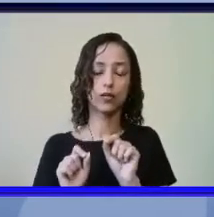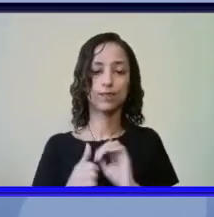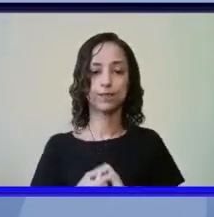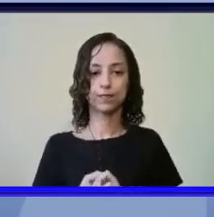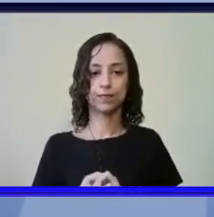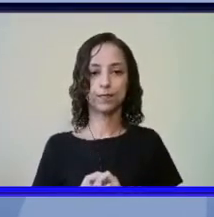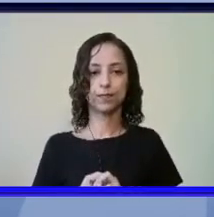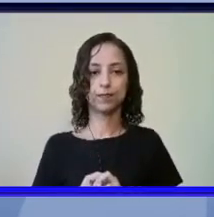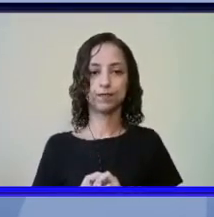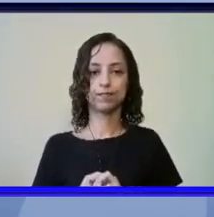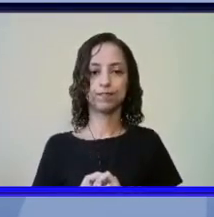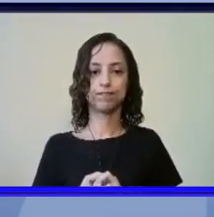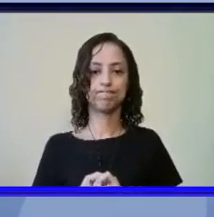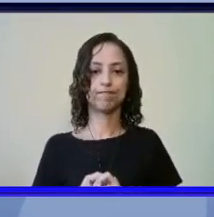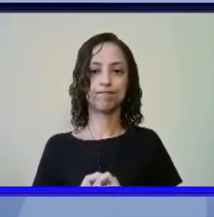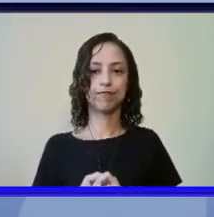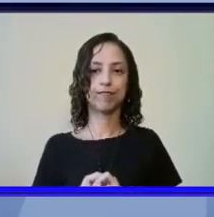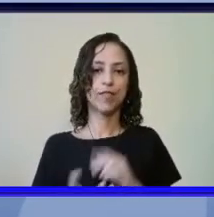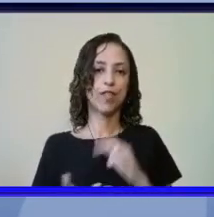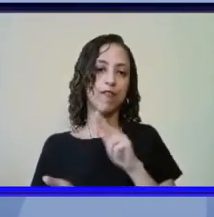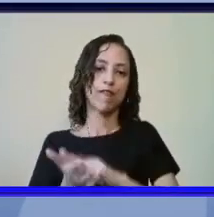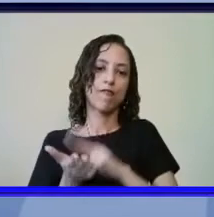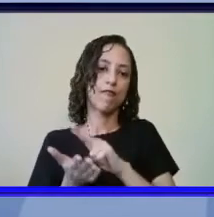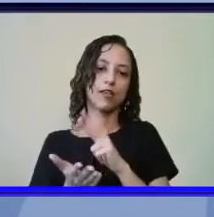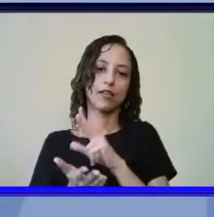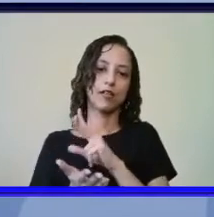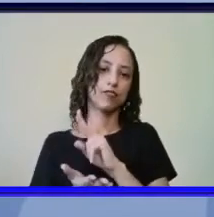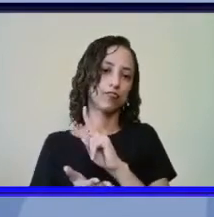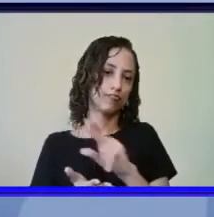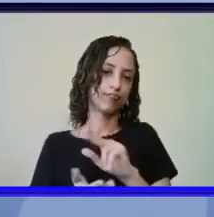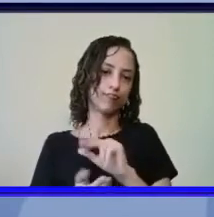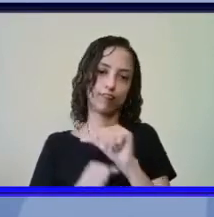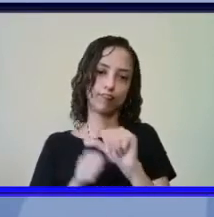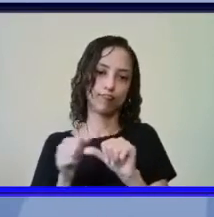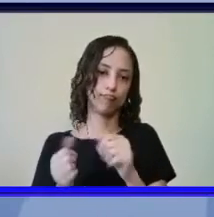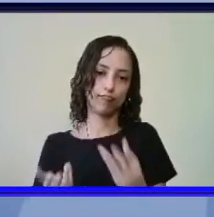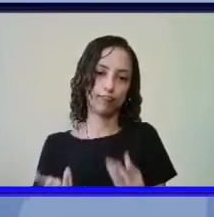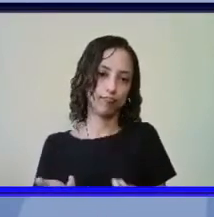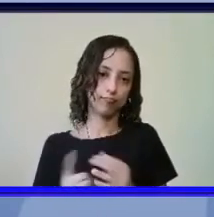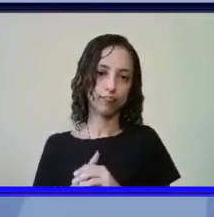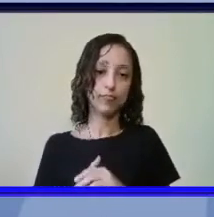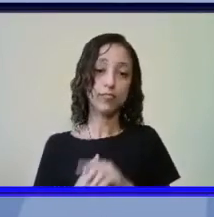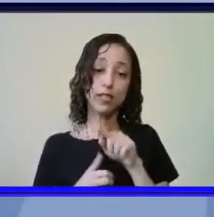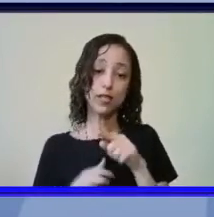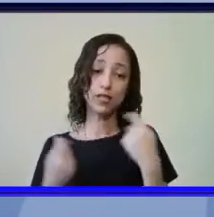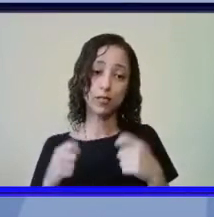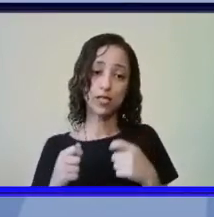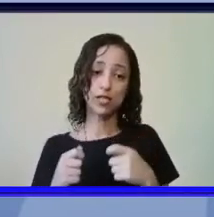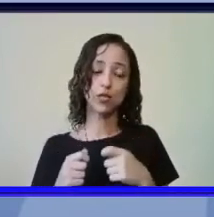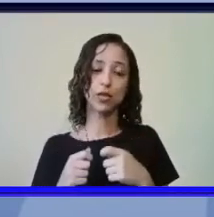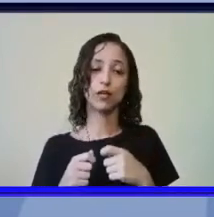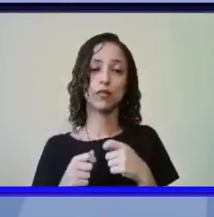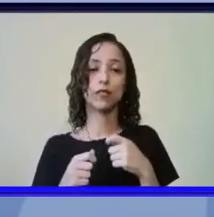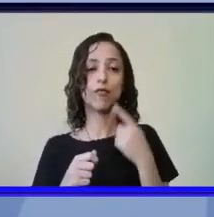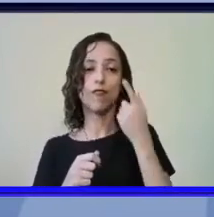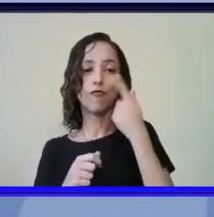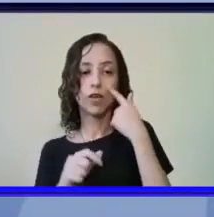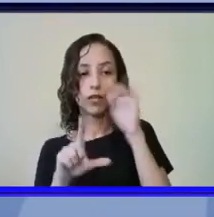passar a não ter mais validade e aí você tem que entrar na plataforma